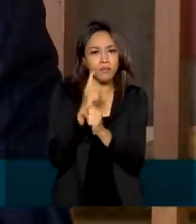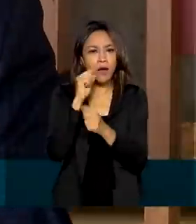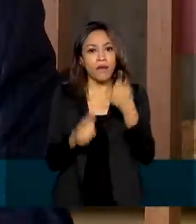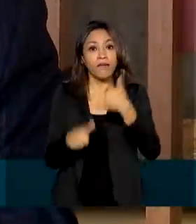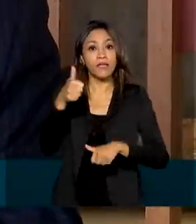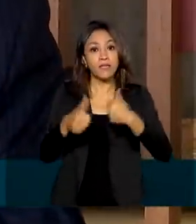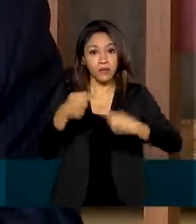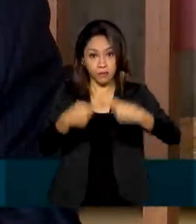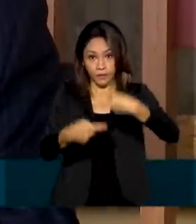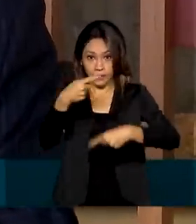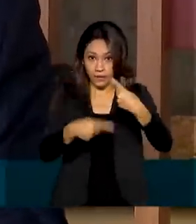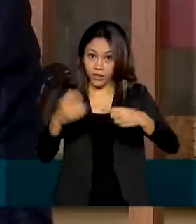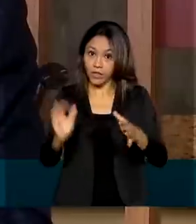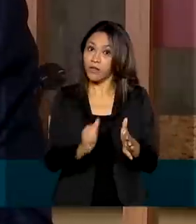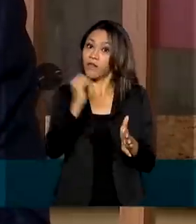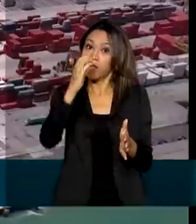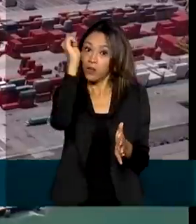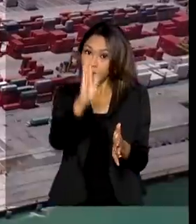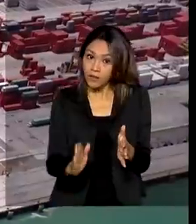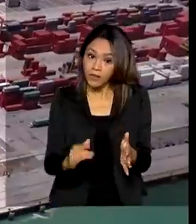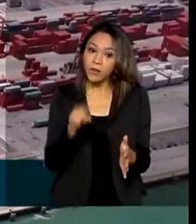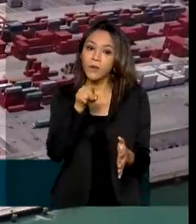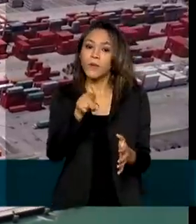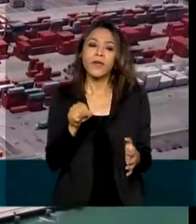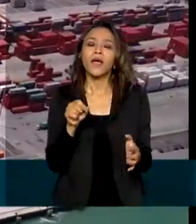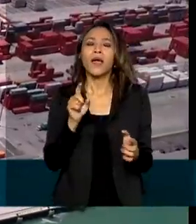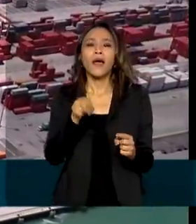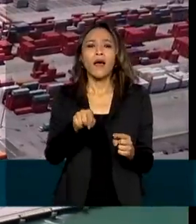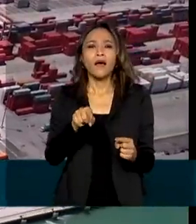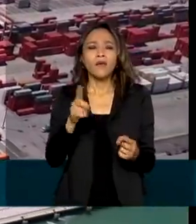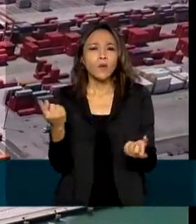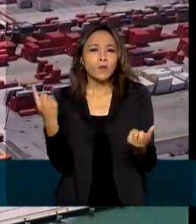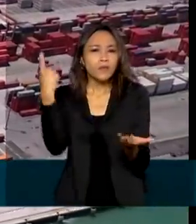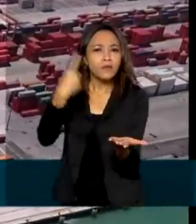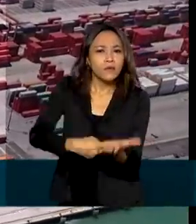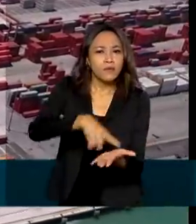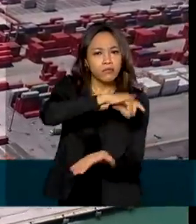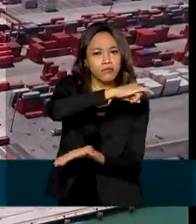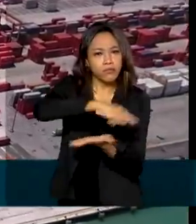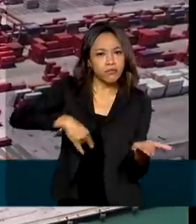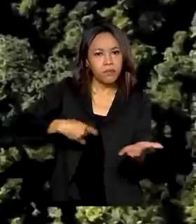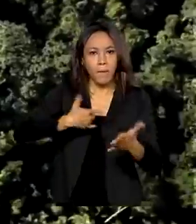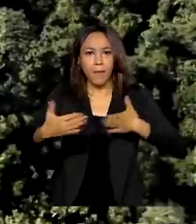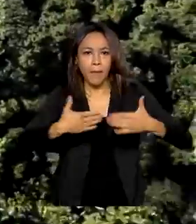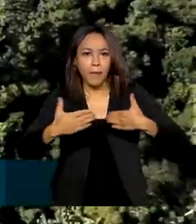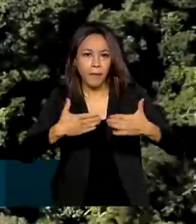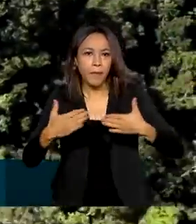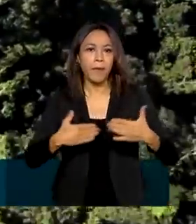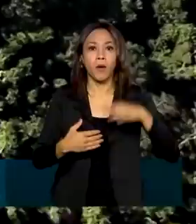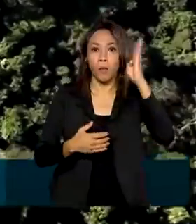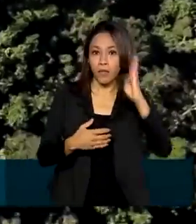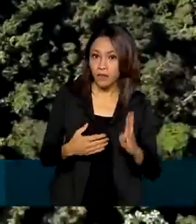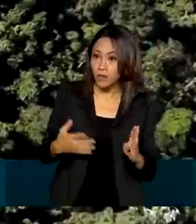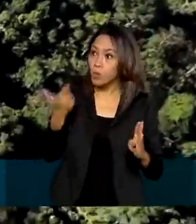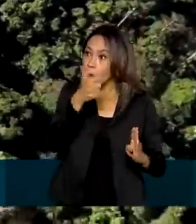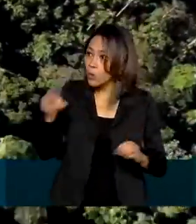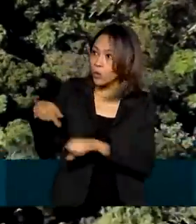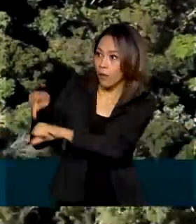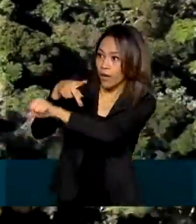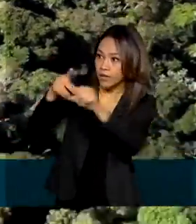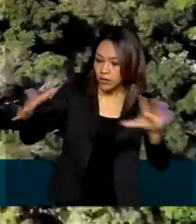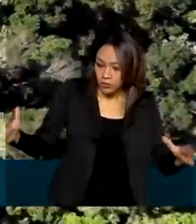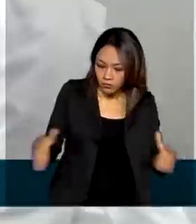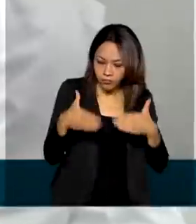últimos anos. Entre os temas, a atuação da pasta nos acordos comerciais firmados pelo Brasil, na promoção do país como